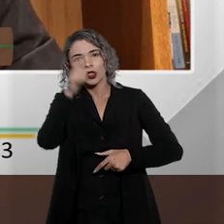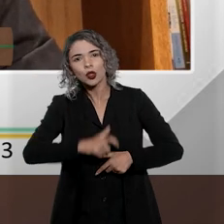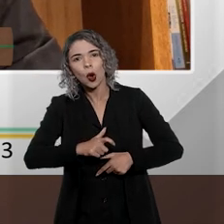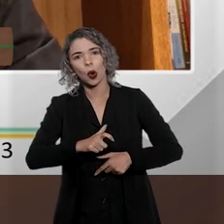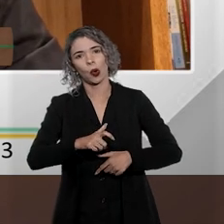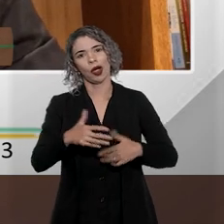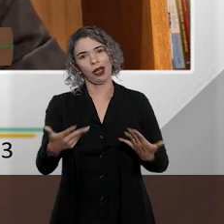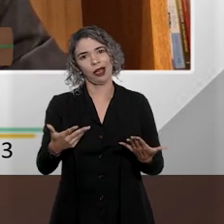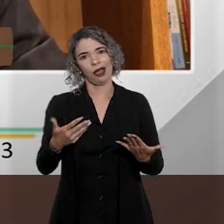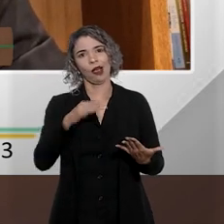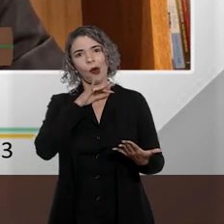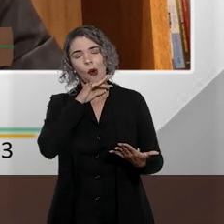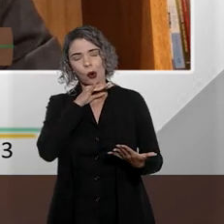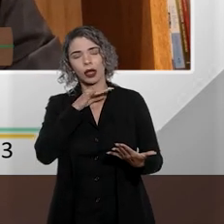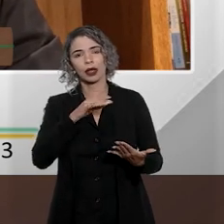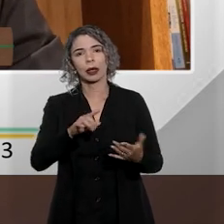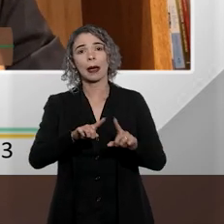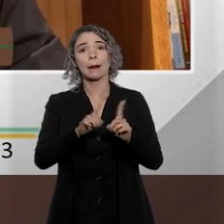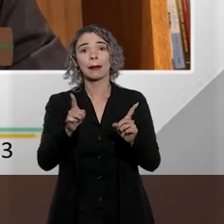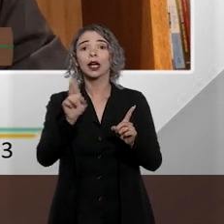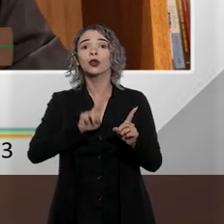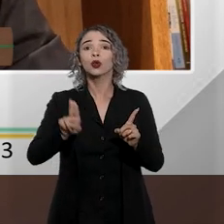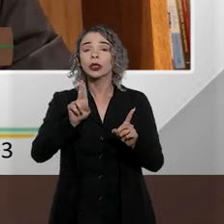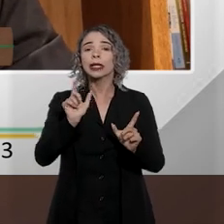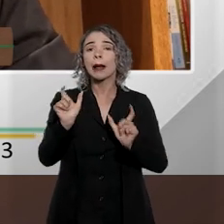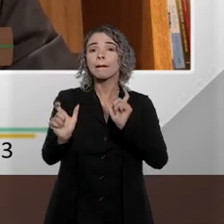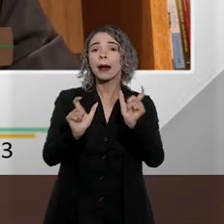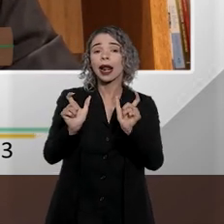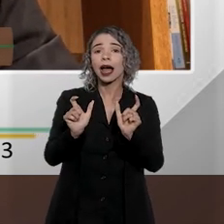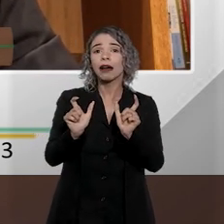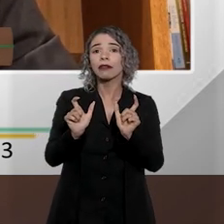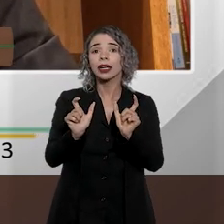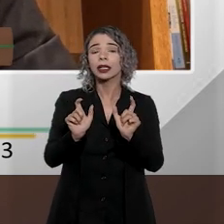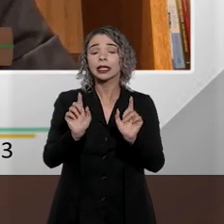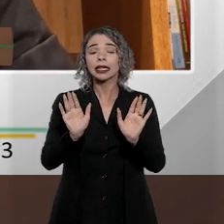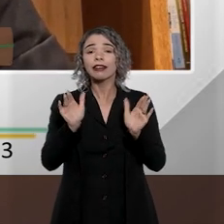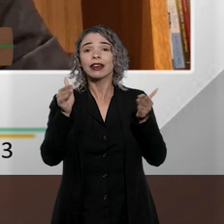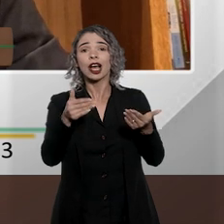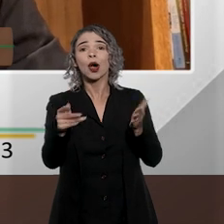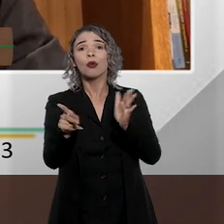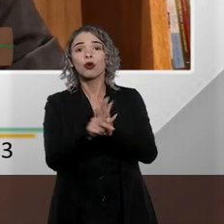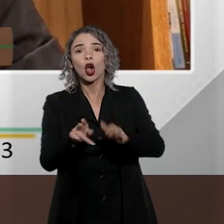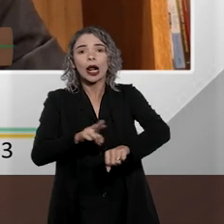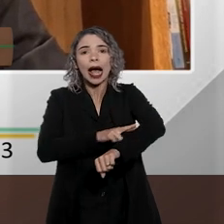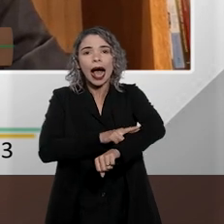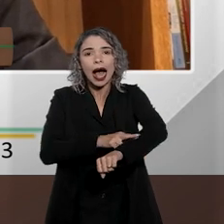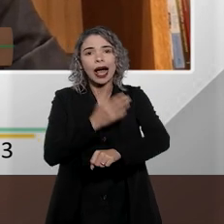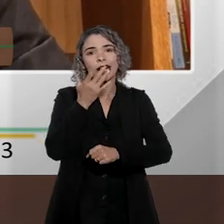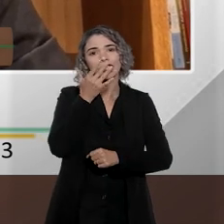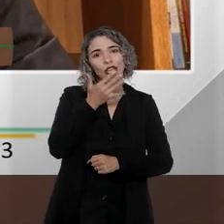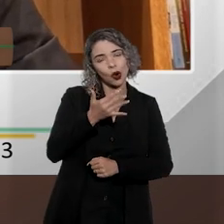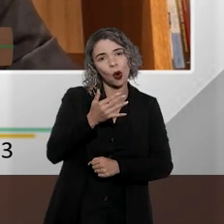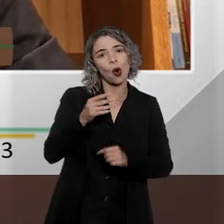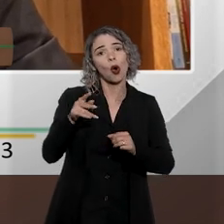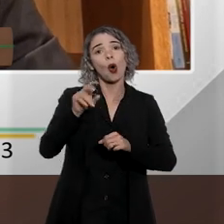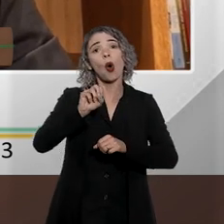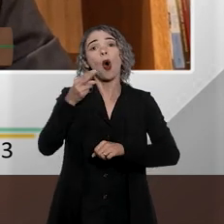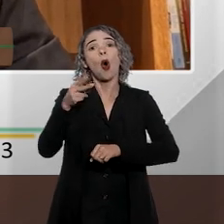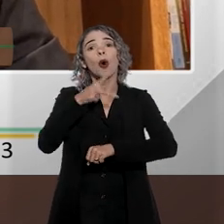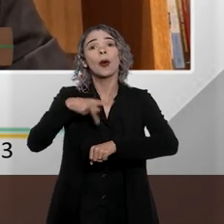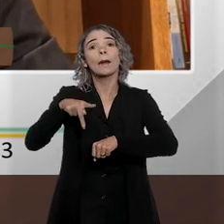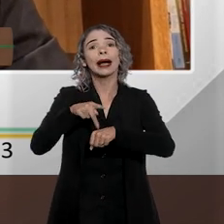forma depreciativa determinados adjetivos, mas fazendo alusão a elementos de raça, cor ou etnia.